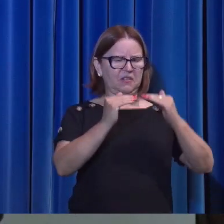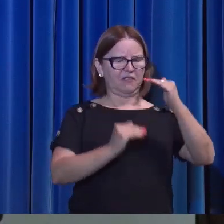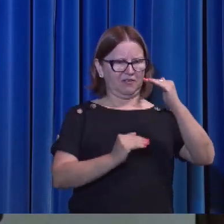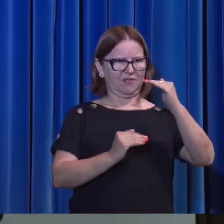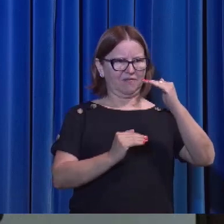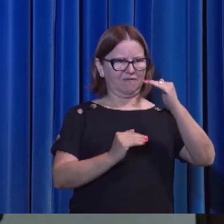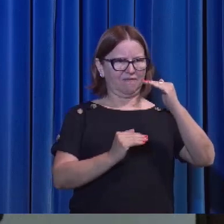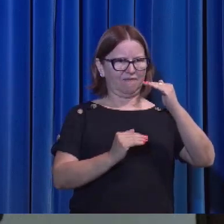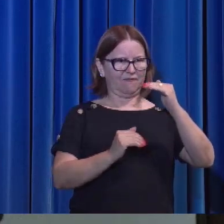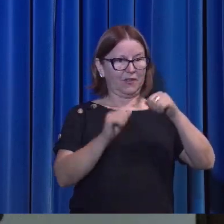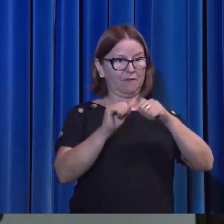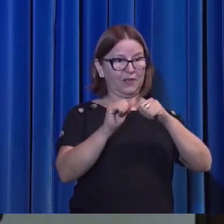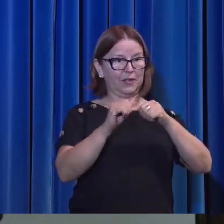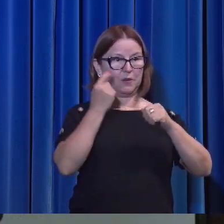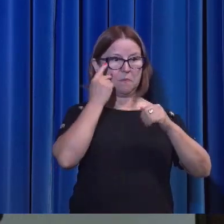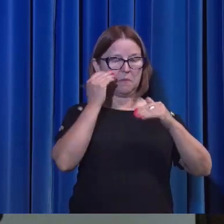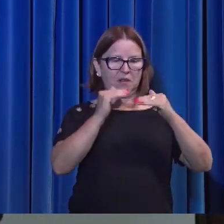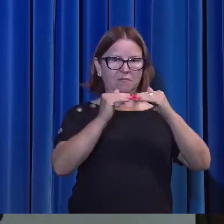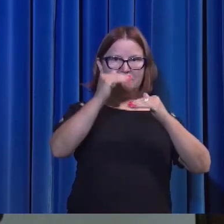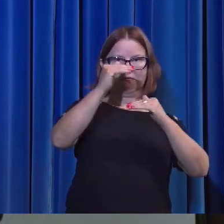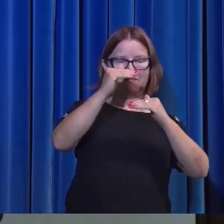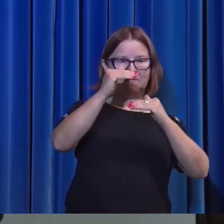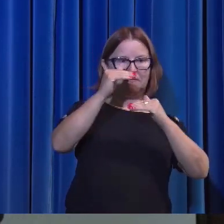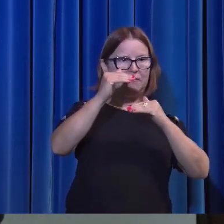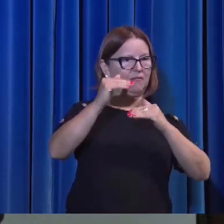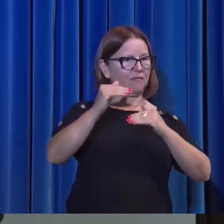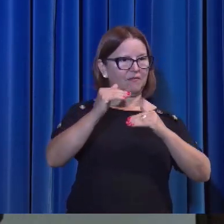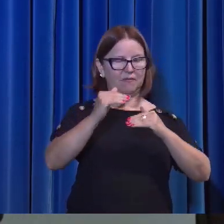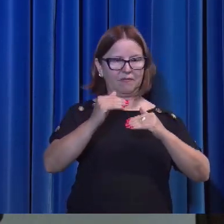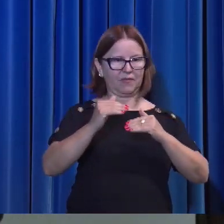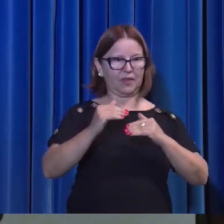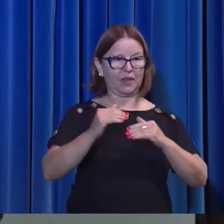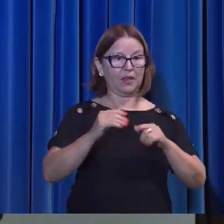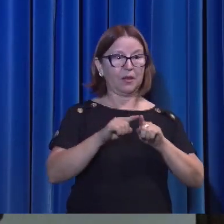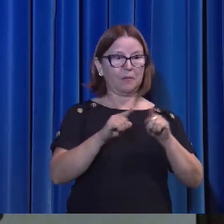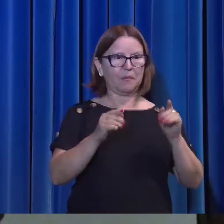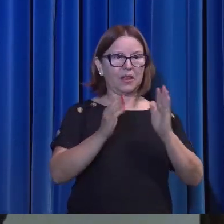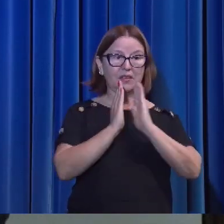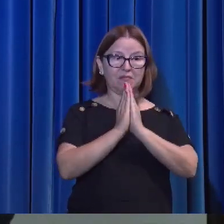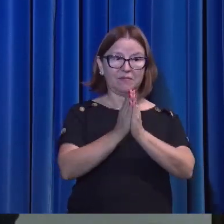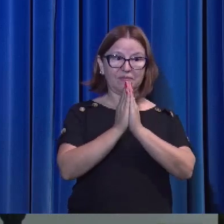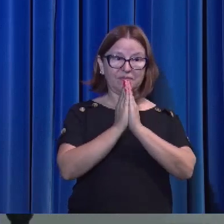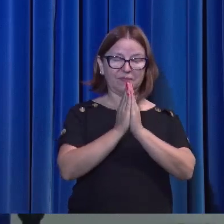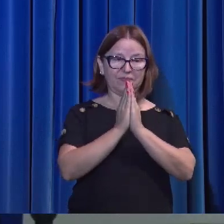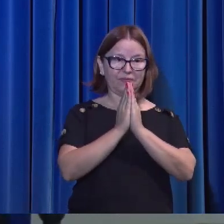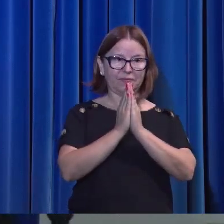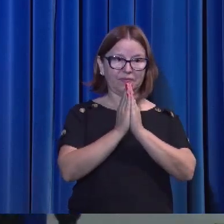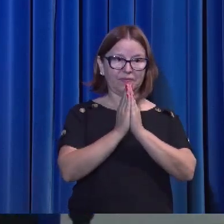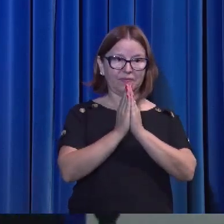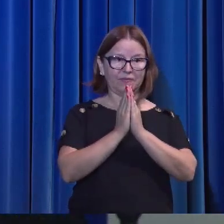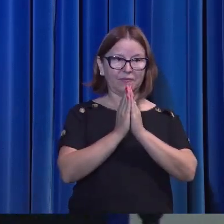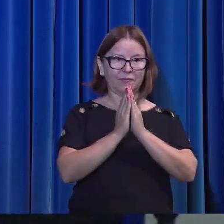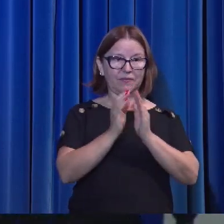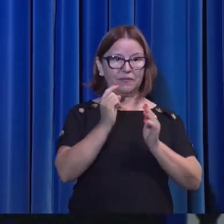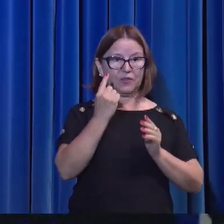Mas é uma interseção de um igual.